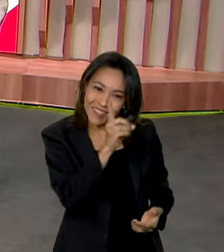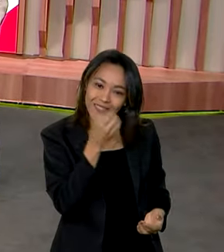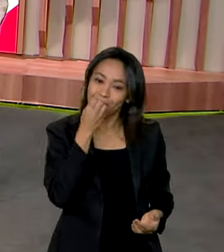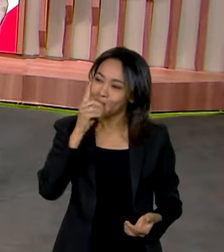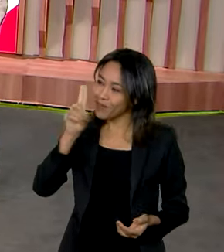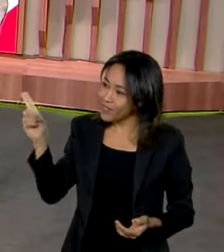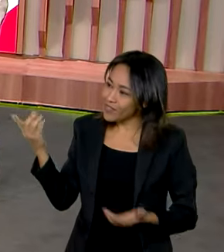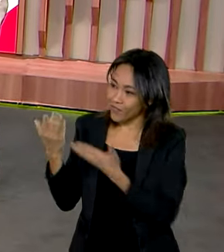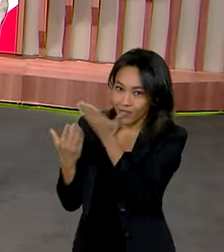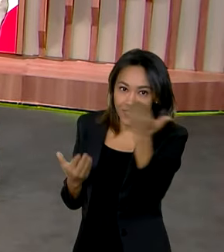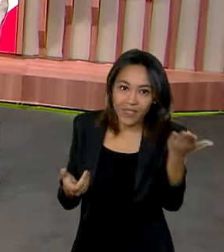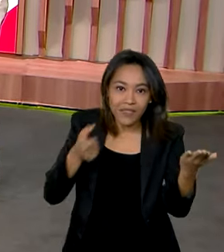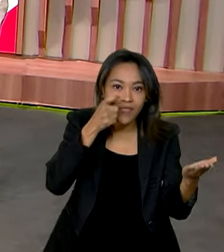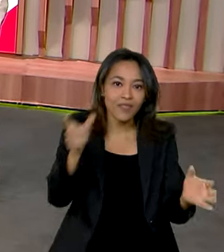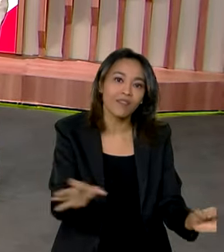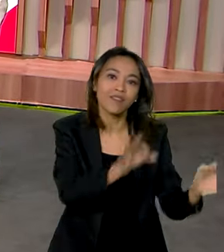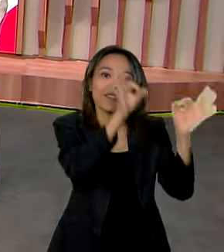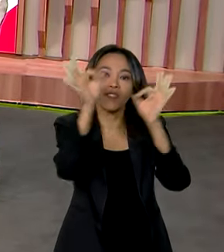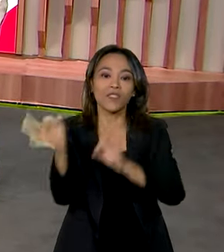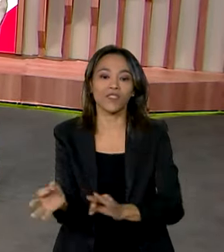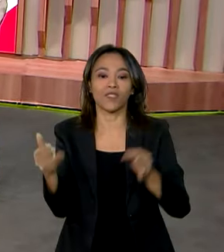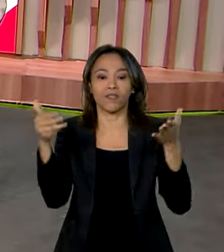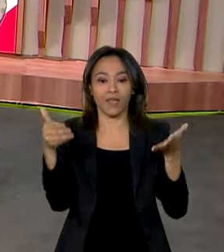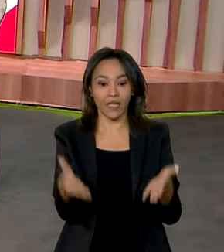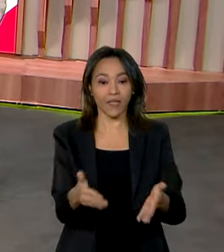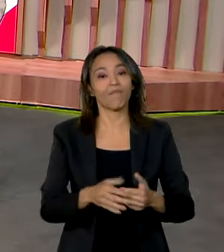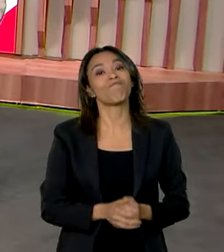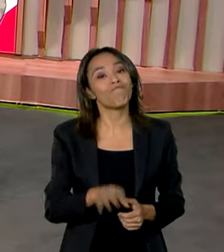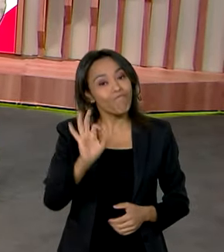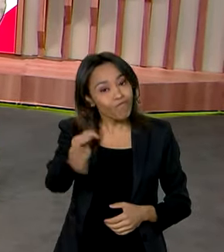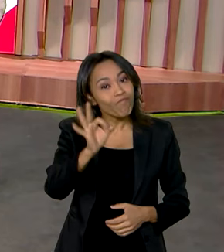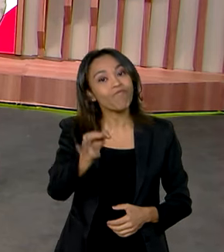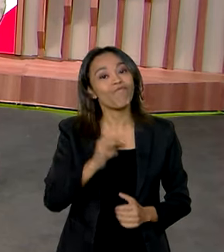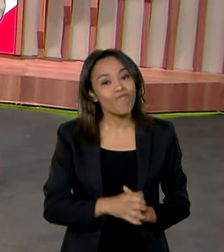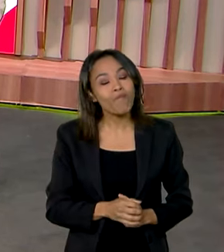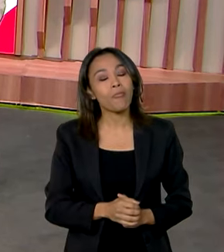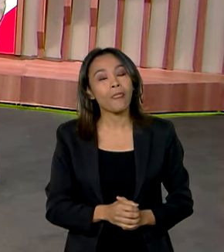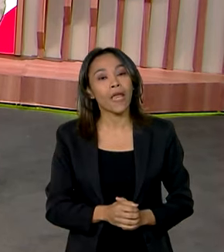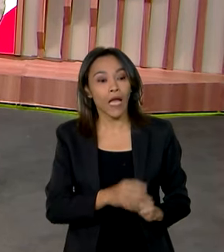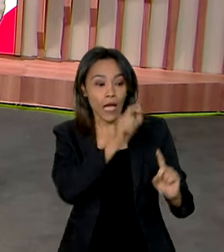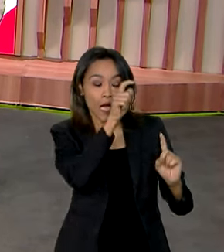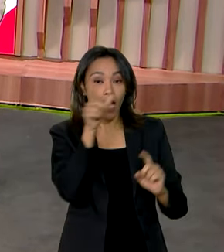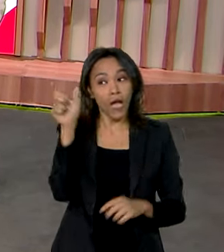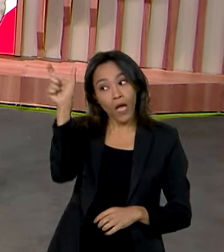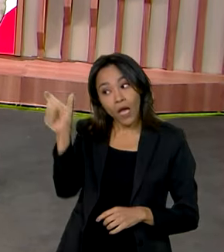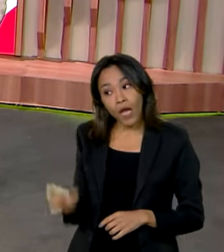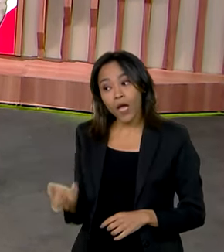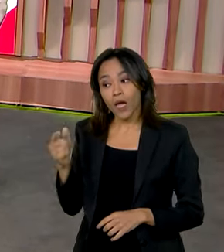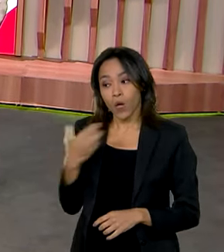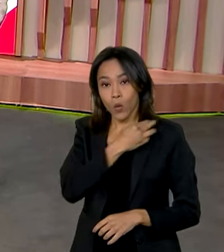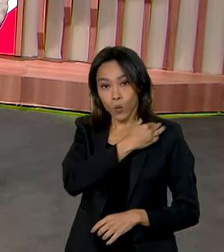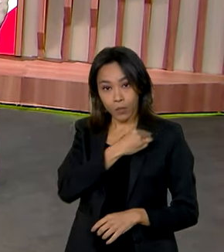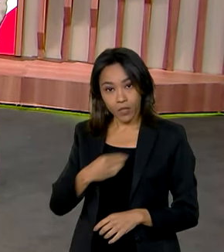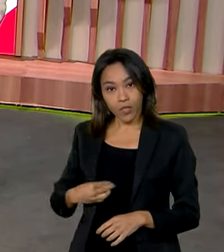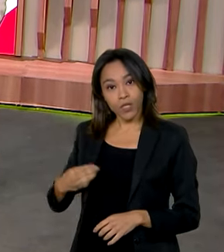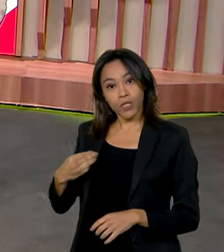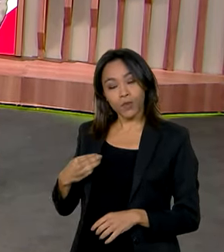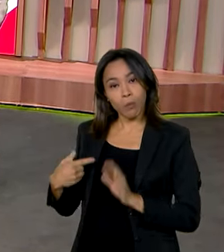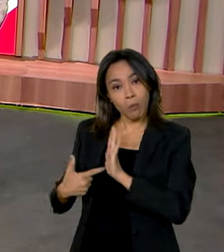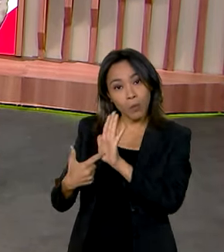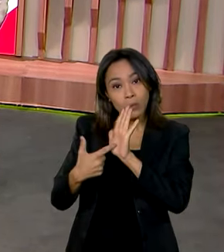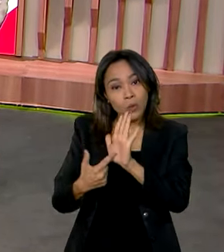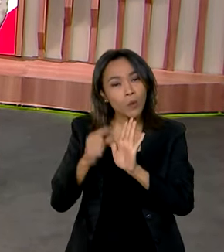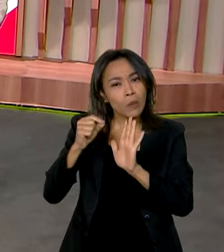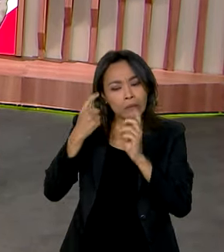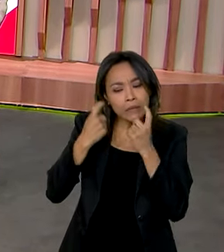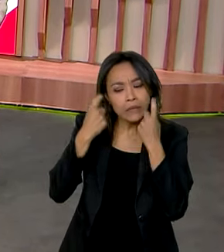dia para você, bom dia para você que está aqui no Brasil em dia. isso, o ministro mostrou, Vanessa, a preocupação com as fake news